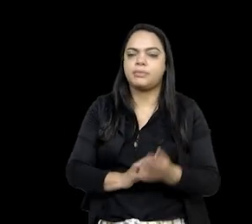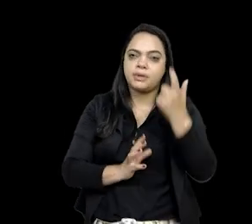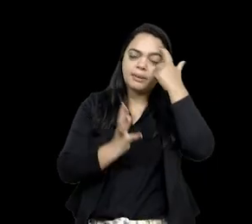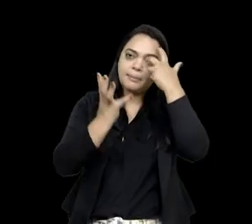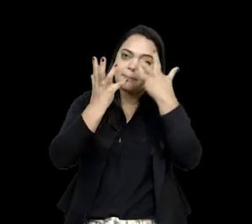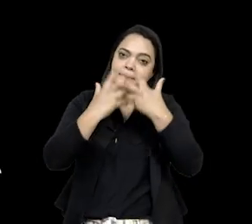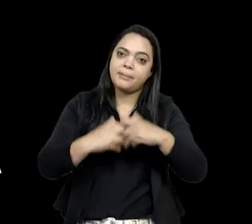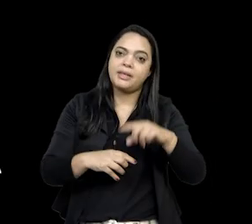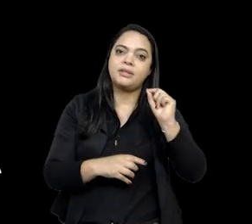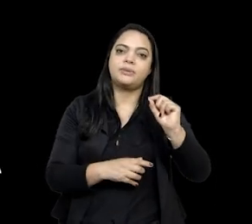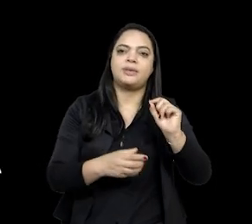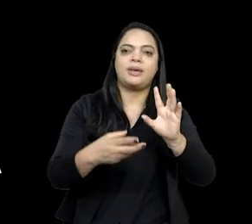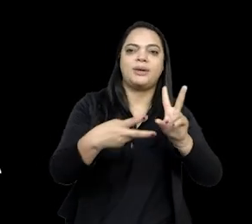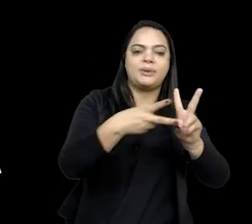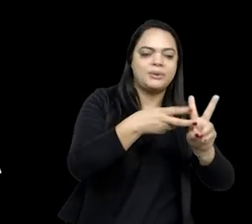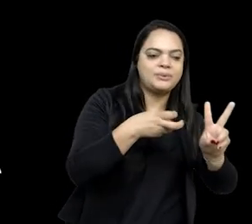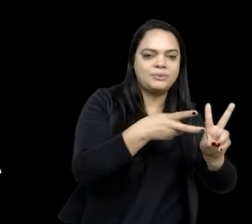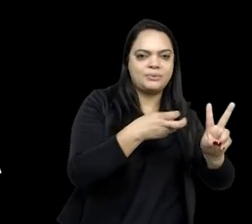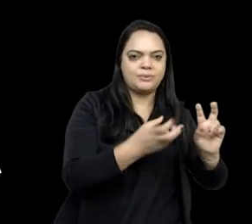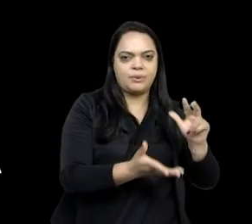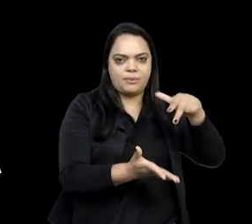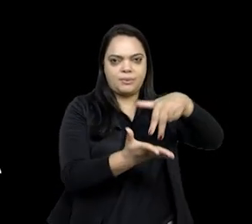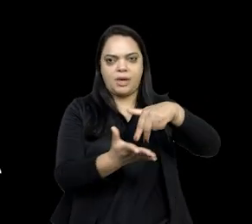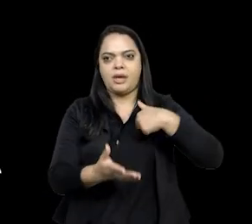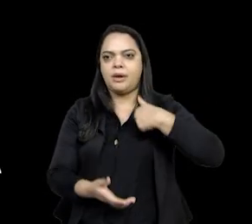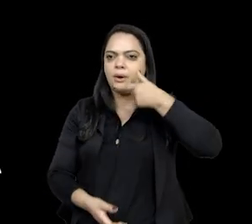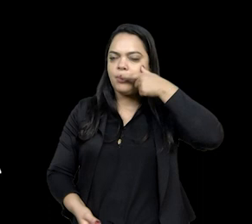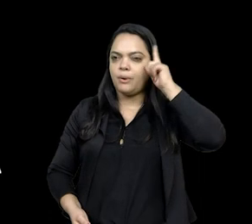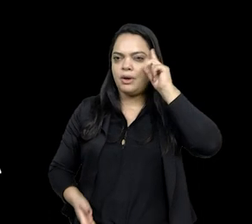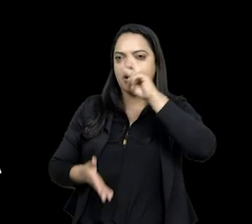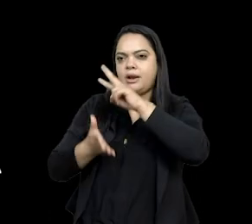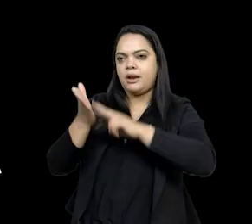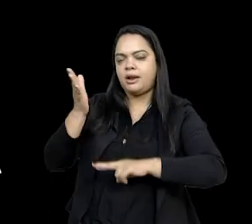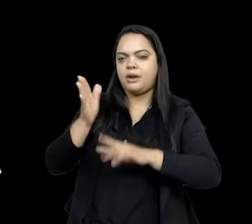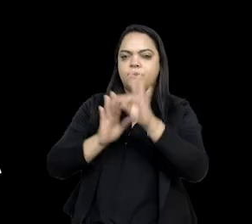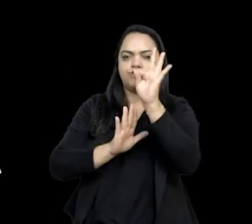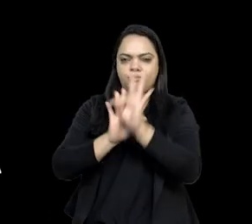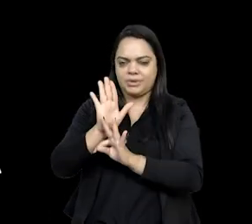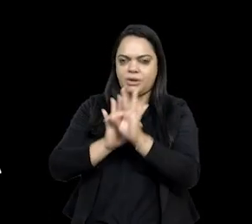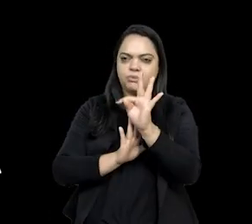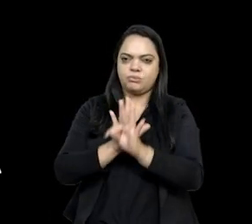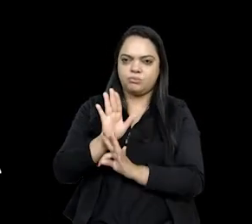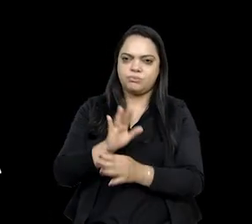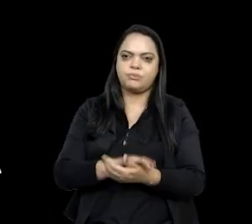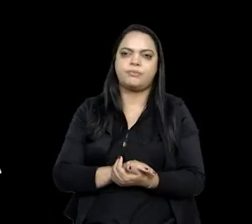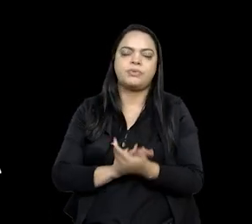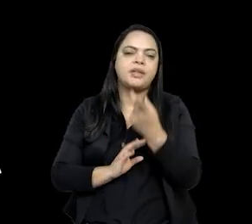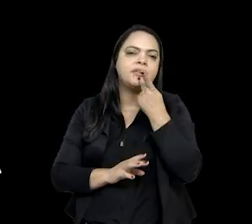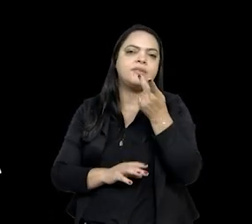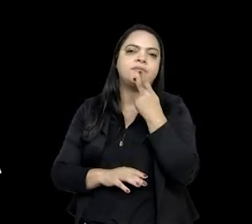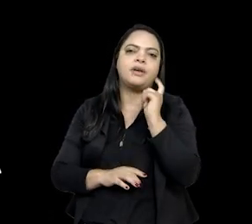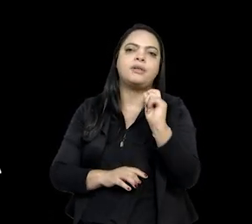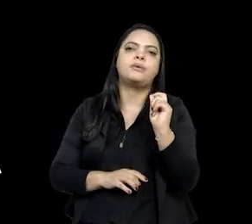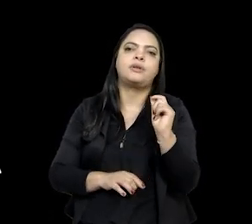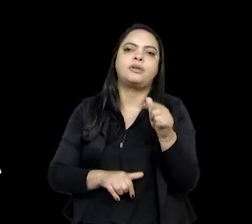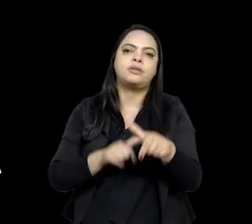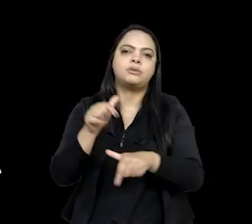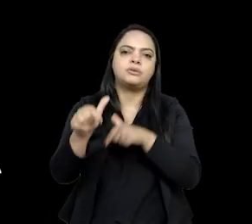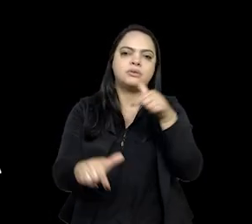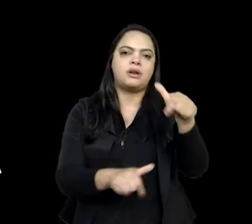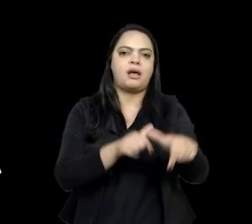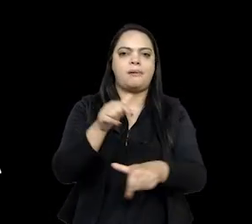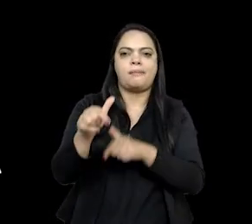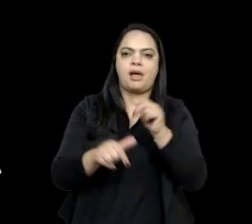indígenas, ontem eu estava lendo um texto do John Monteiro e ele fala das tarefas para os